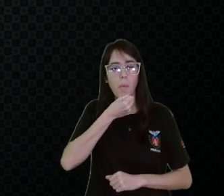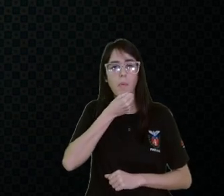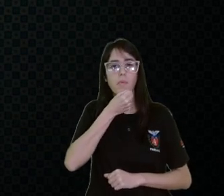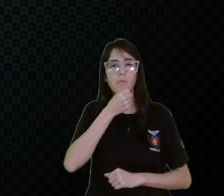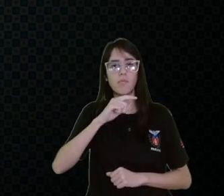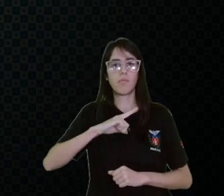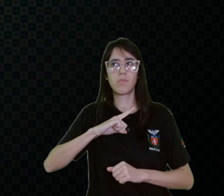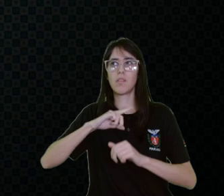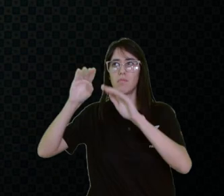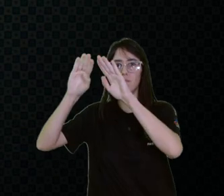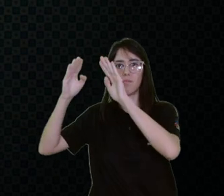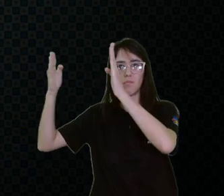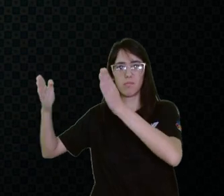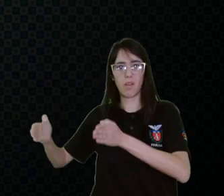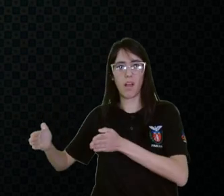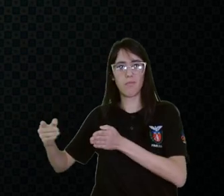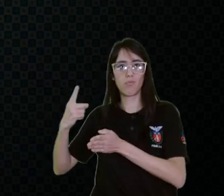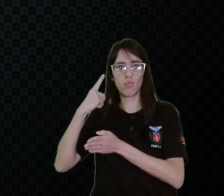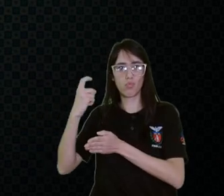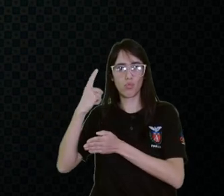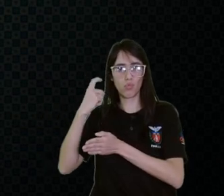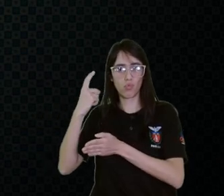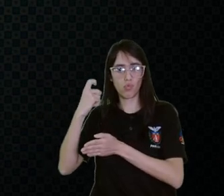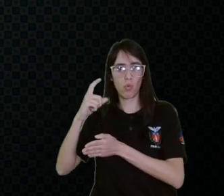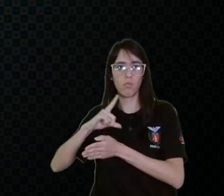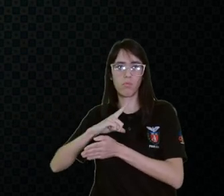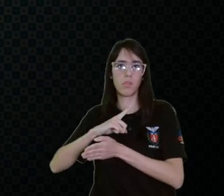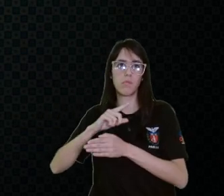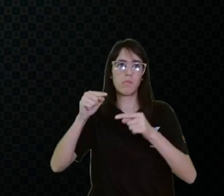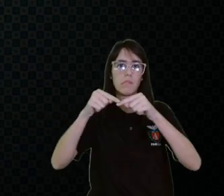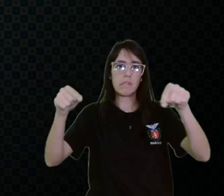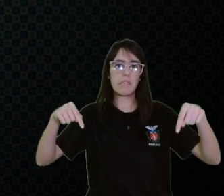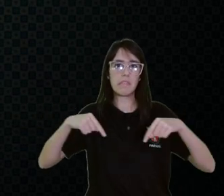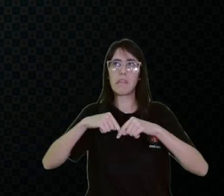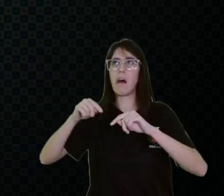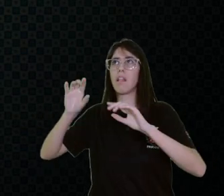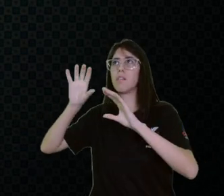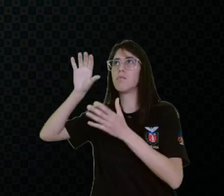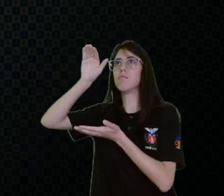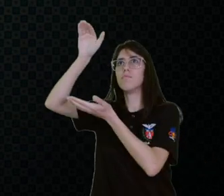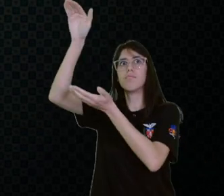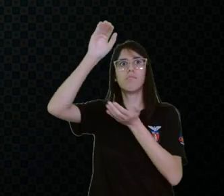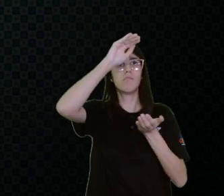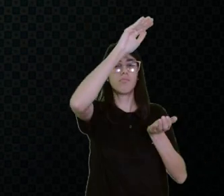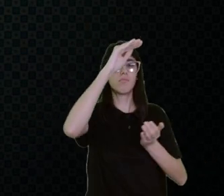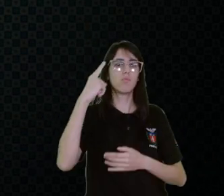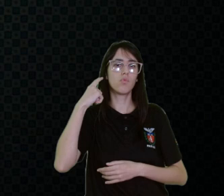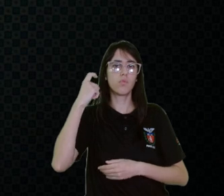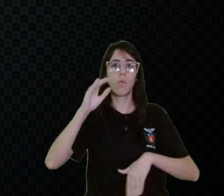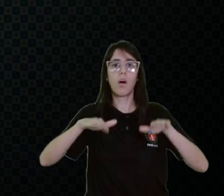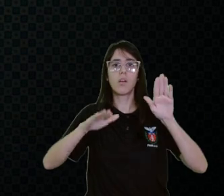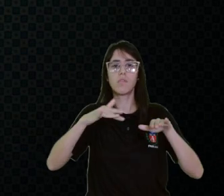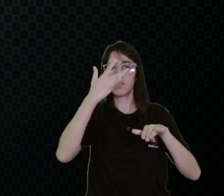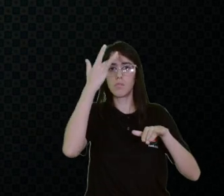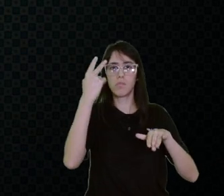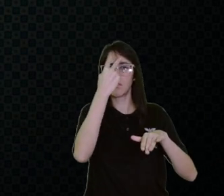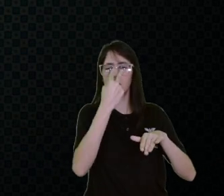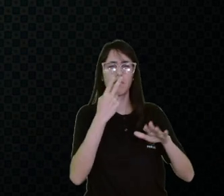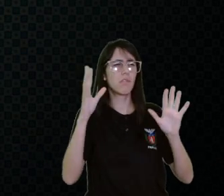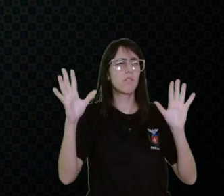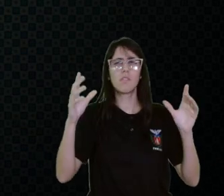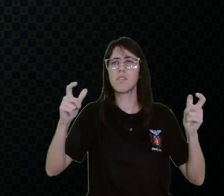de caixas que não estão, que estão ao longo da sala, por exemplo, auditório, eles não sabem, muitas vezes, onde está a referência dessa pessoa.